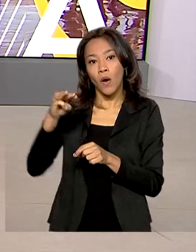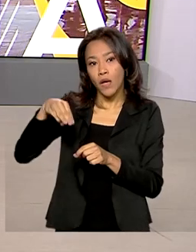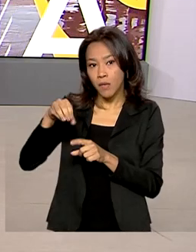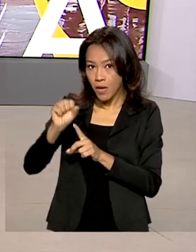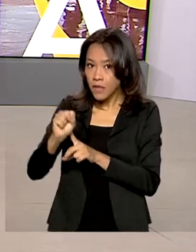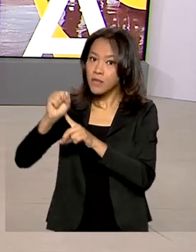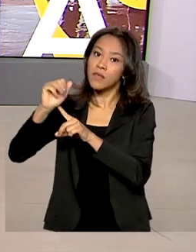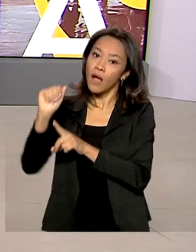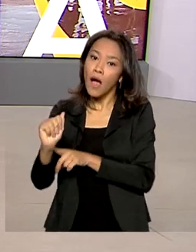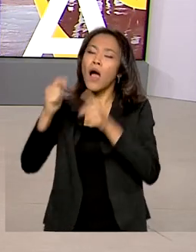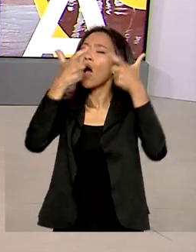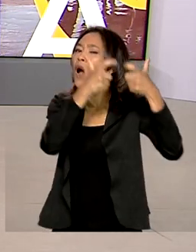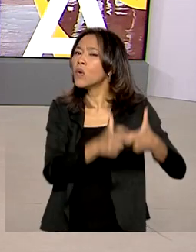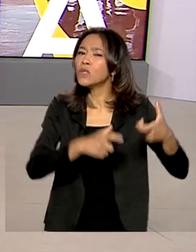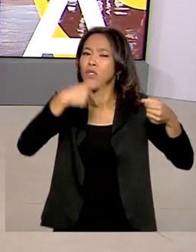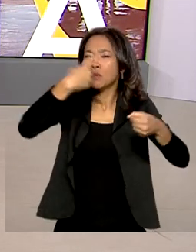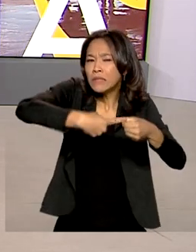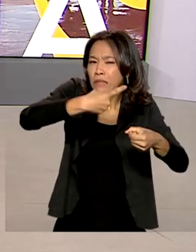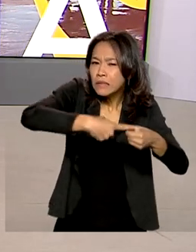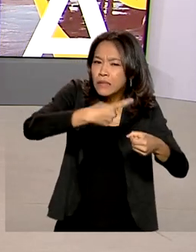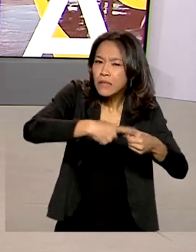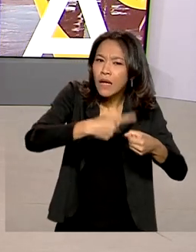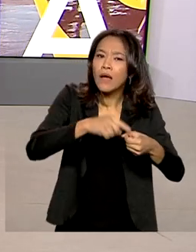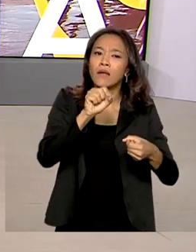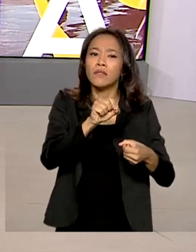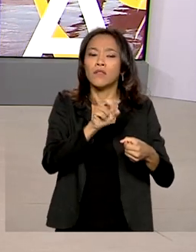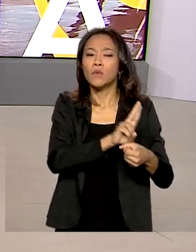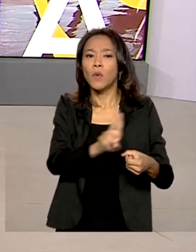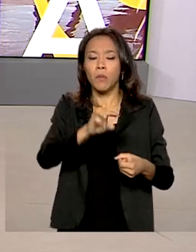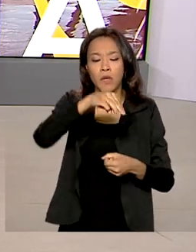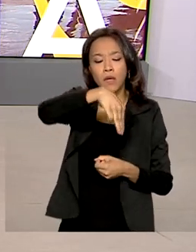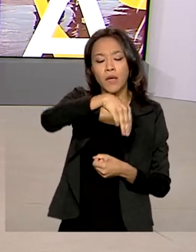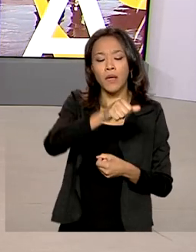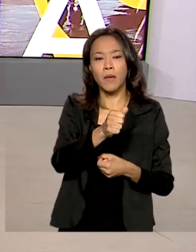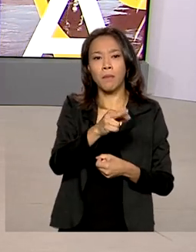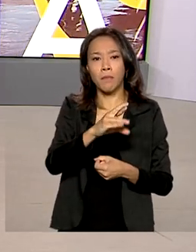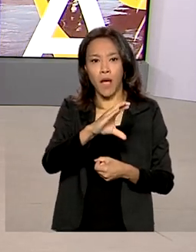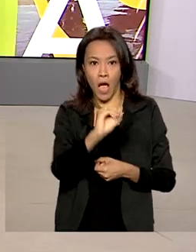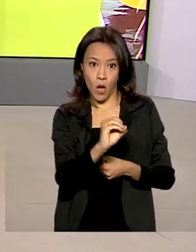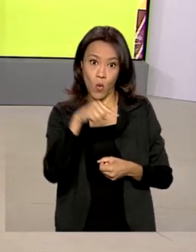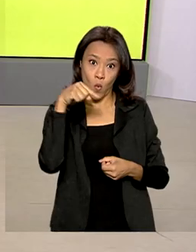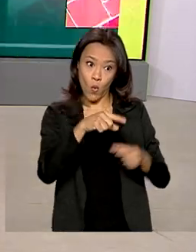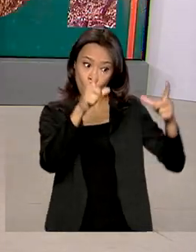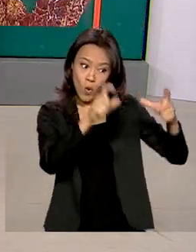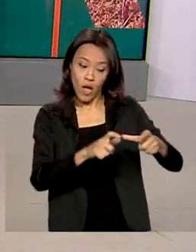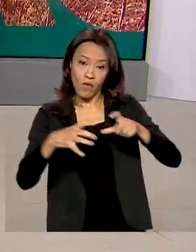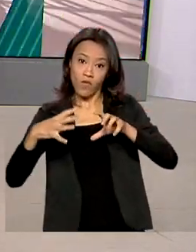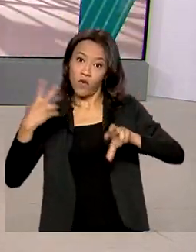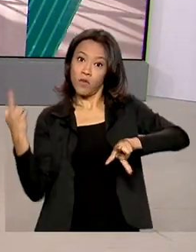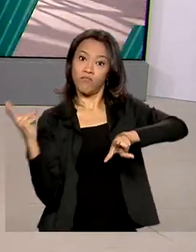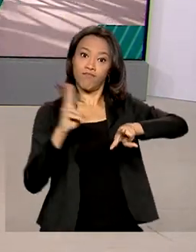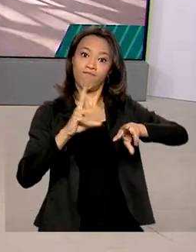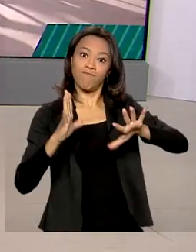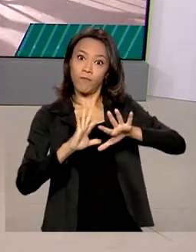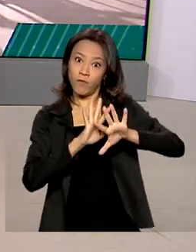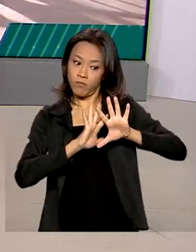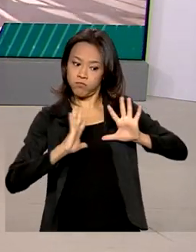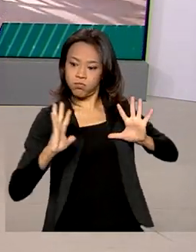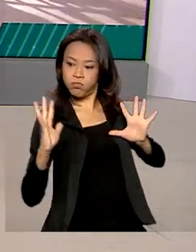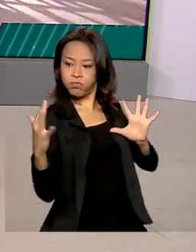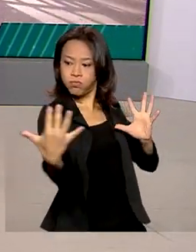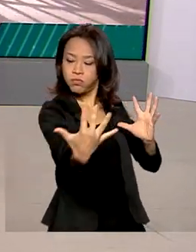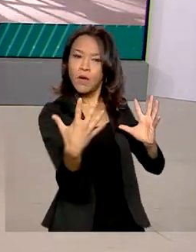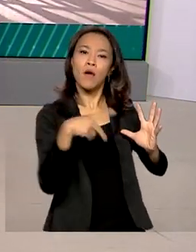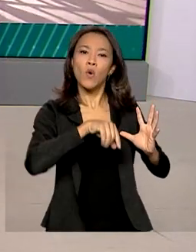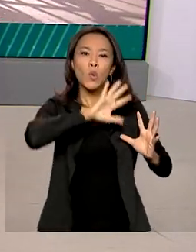município de Marco, em um criatório de suínos para subsistência. A propriedade foi interditada. Será feita a eutanásia dos